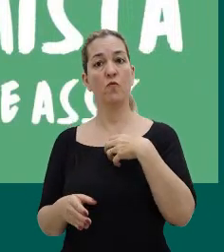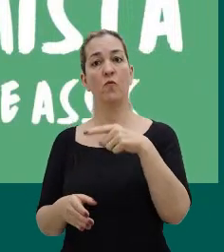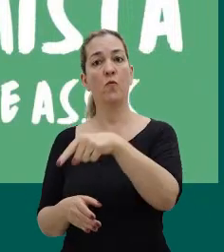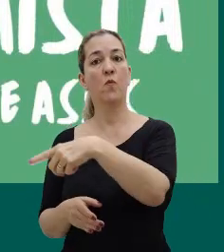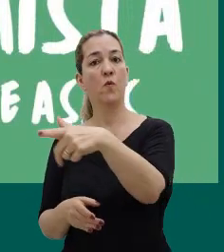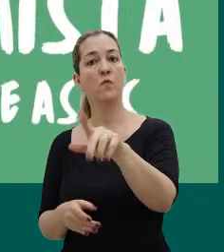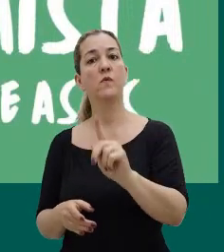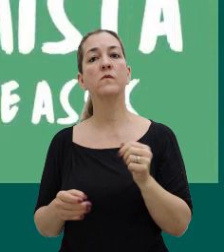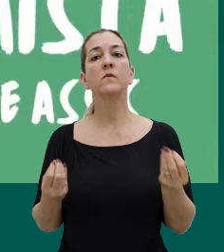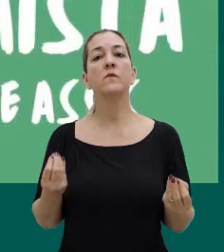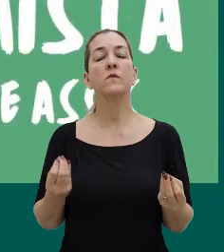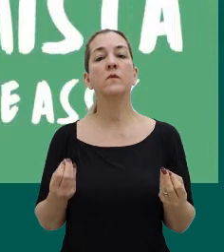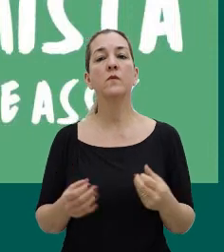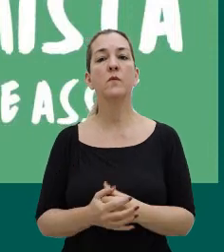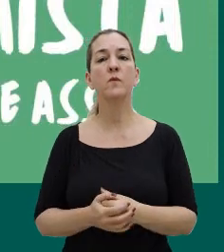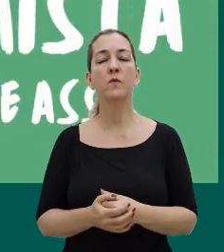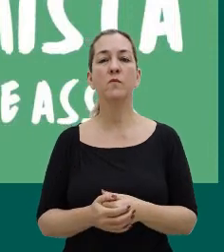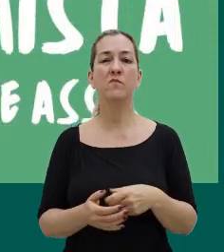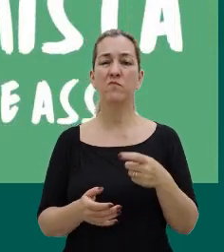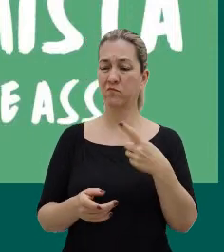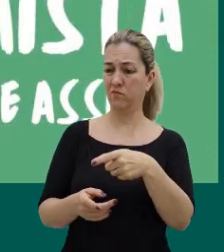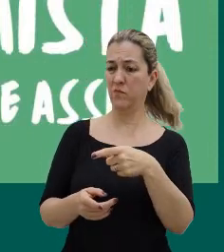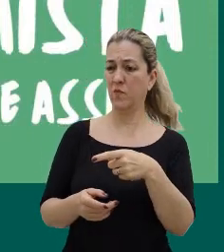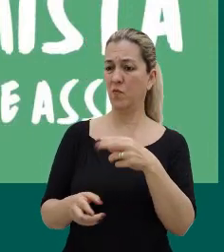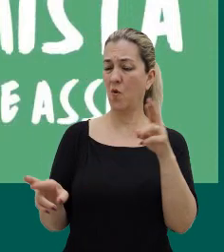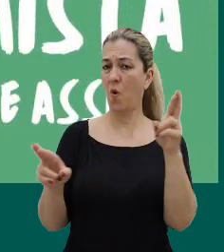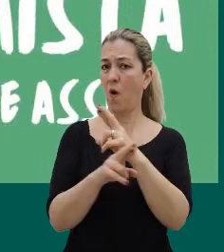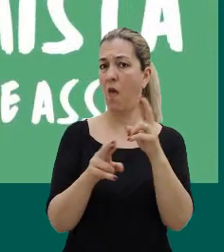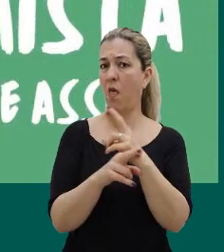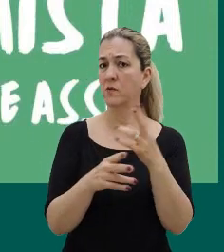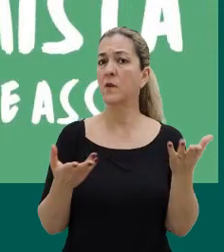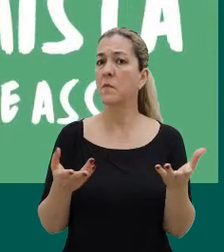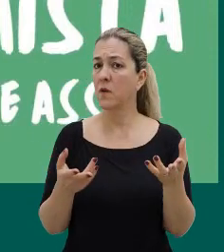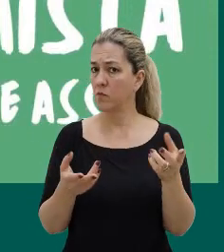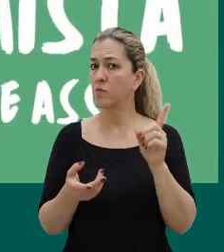Então aí já começa uma certa tensão de relacionamento.